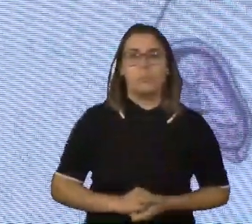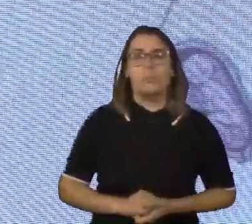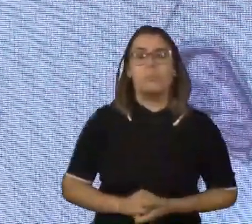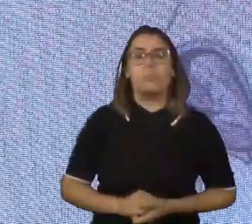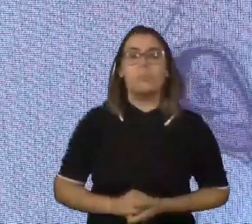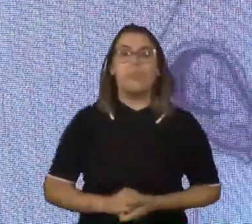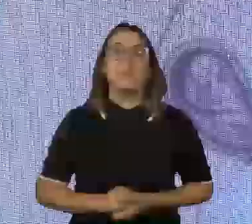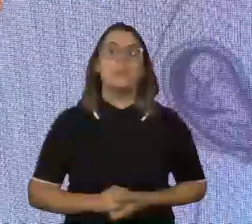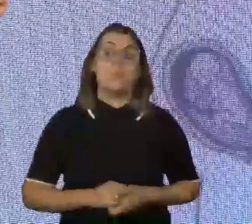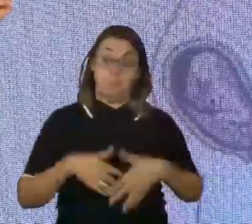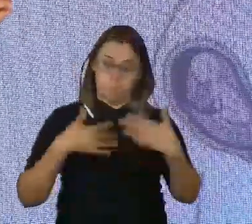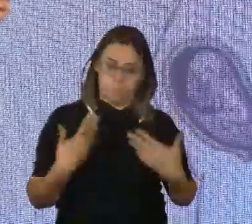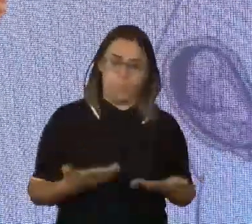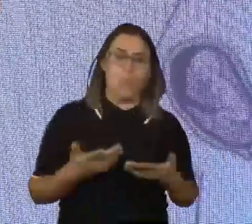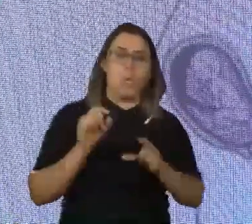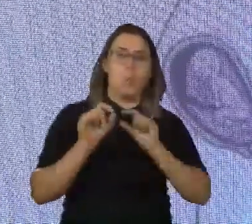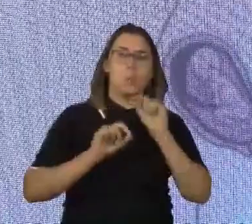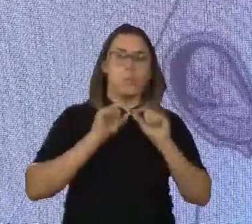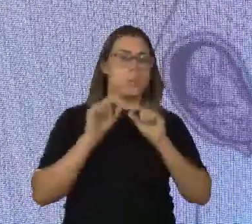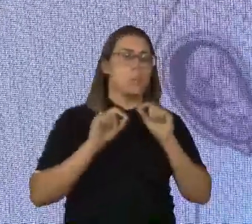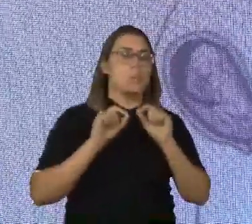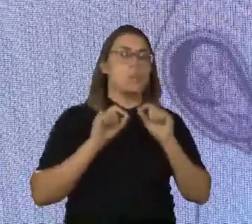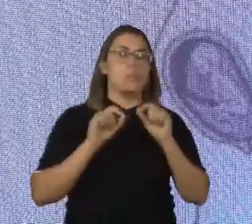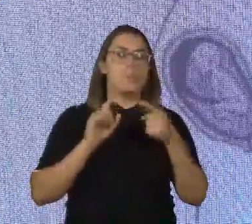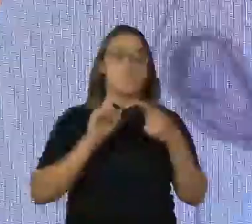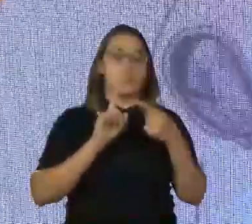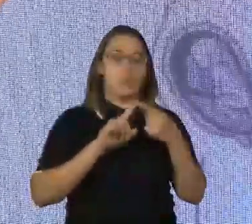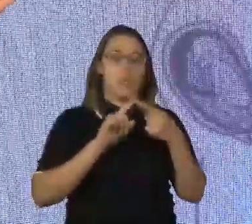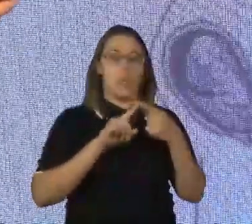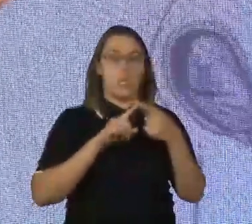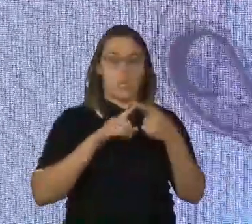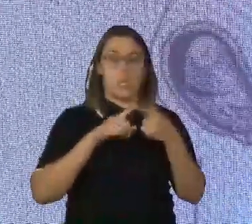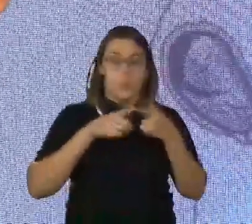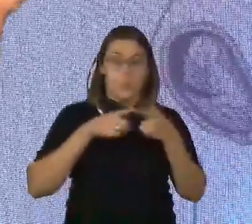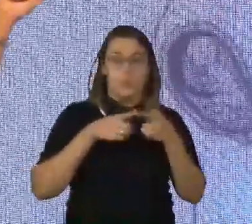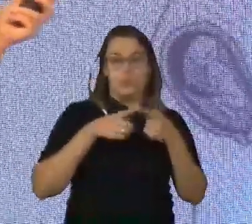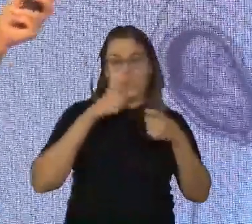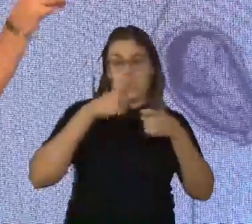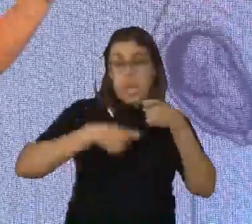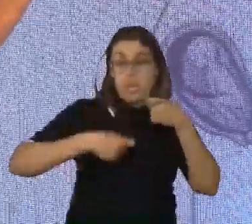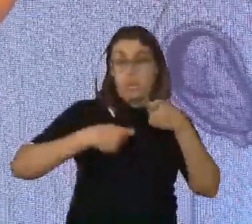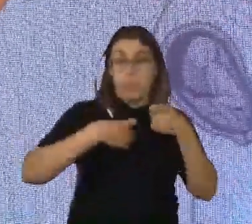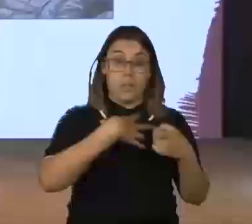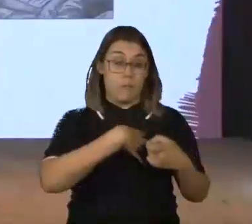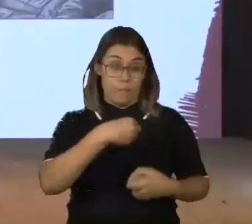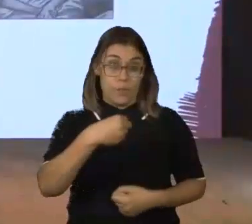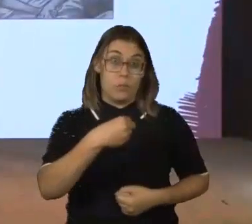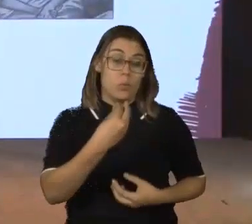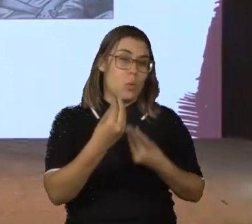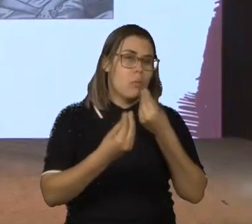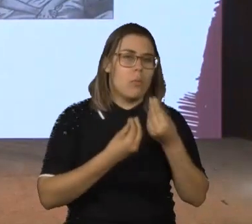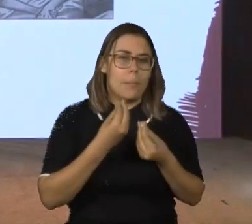Na reprodutora, nós também falamos sobre a questão da fertilidade e do momento fértil do